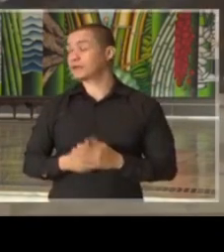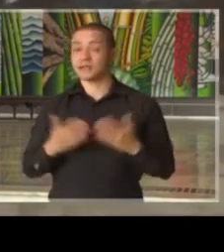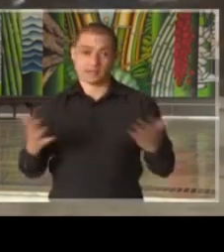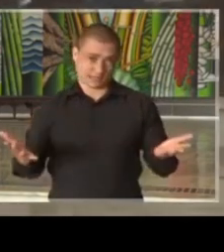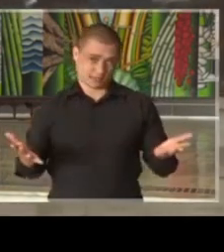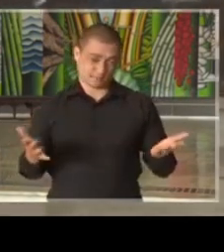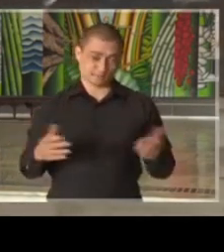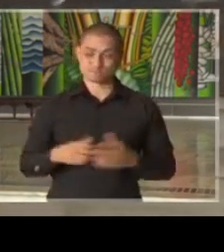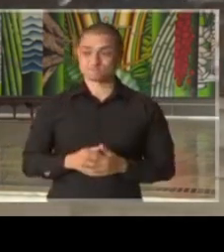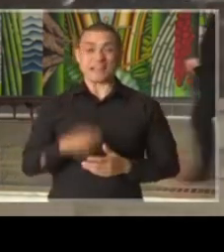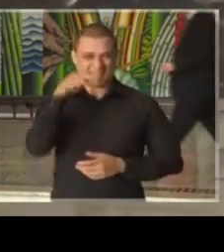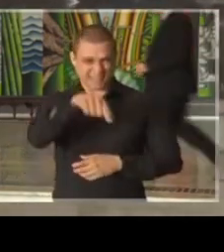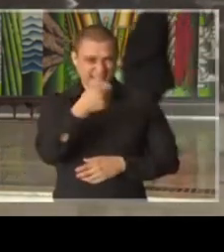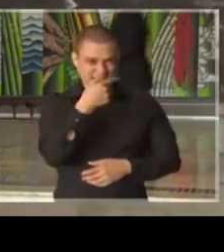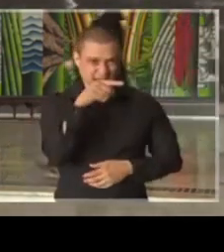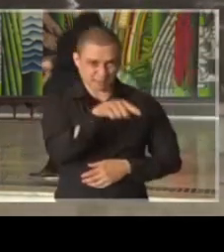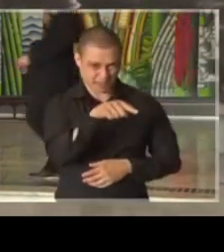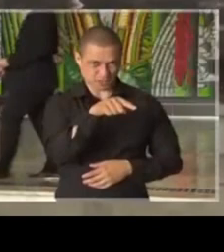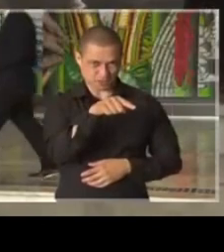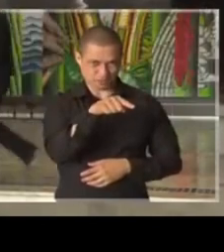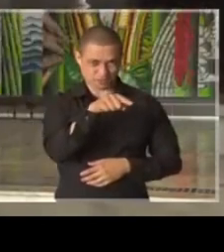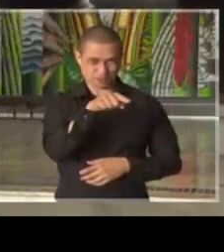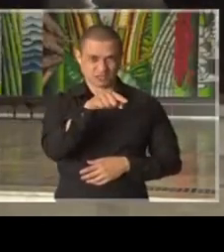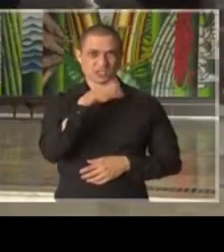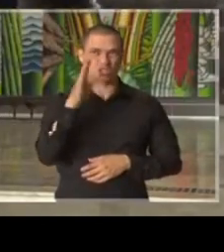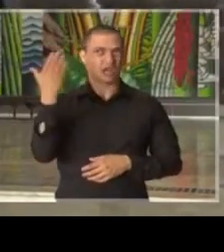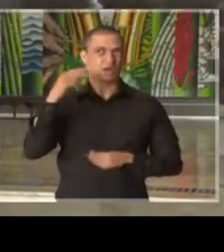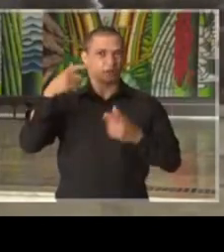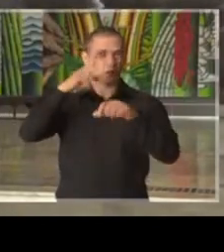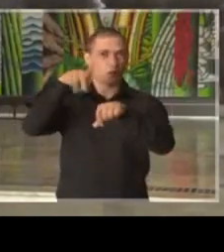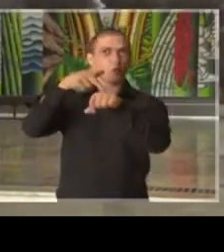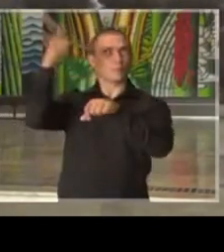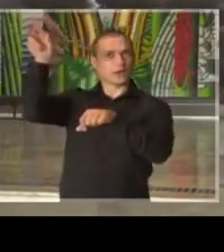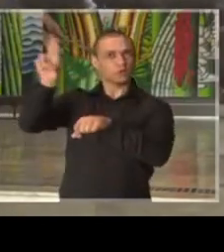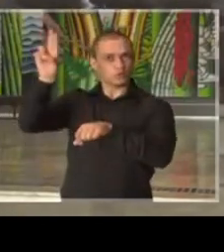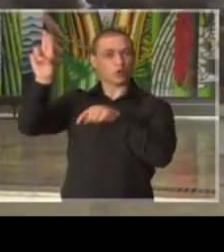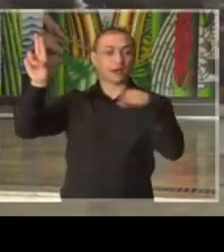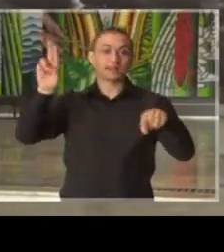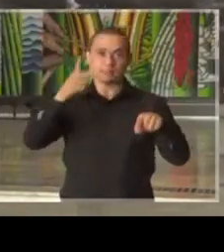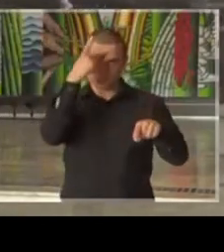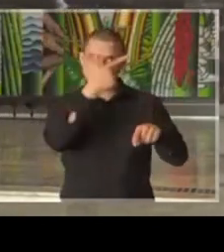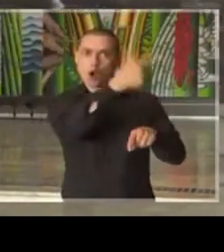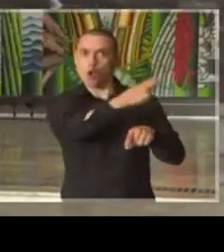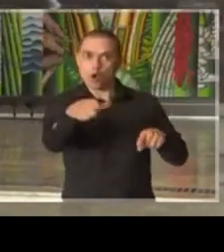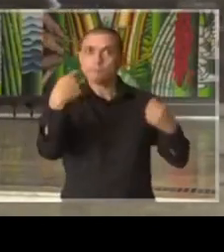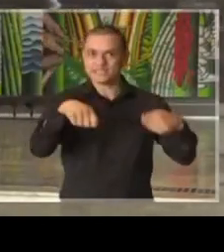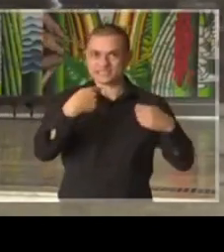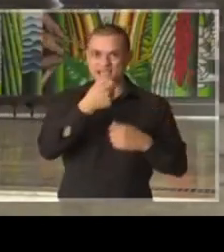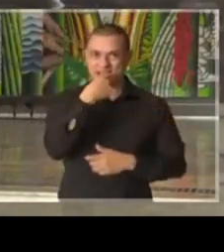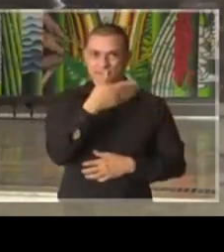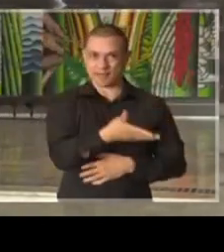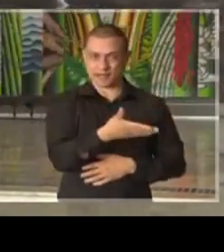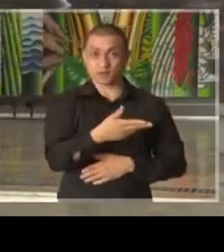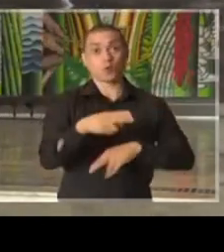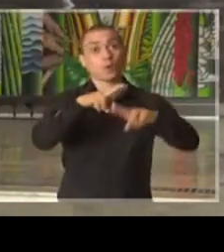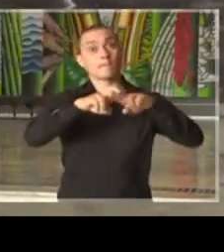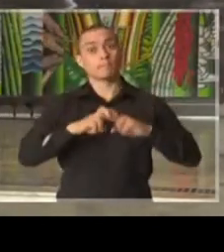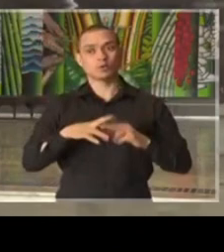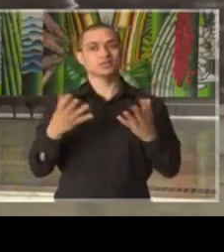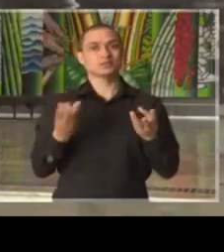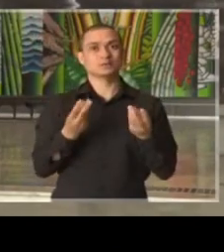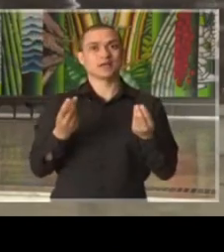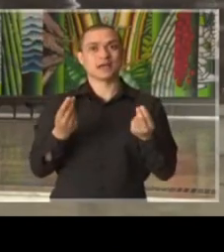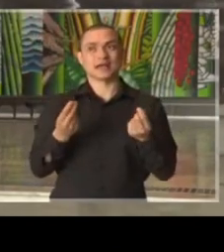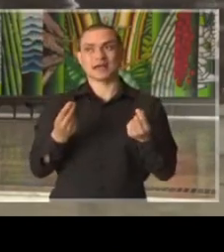Esse tipo de medicamento é utilizado também em outros pacientes. e, por isso, eles existem